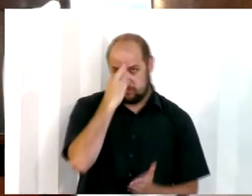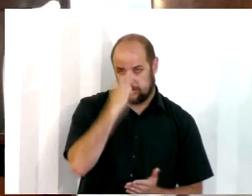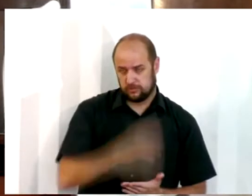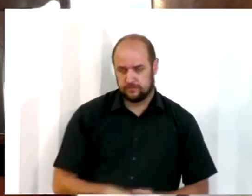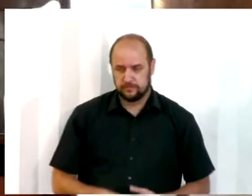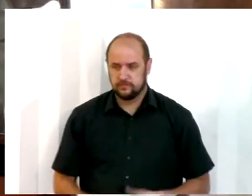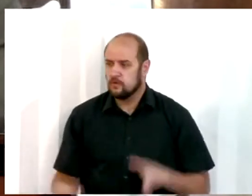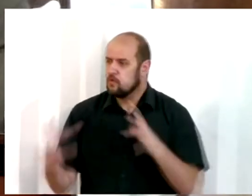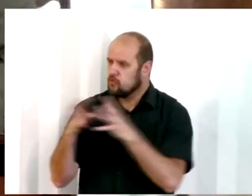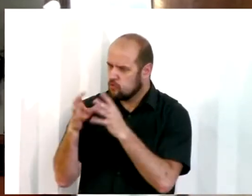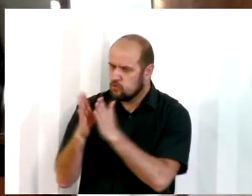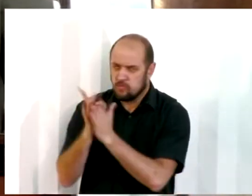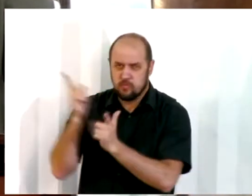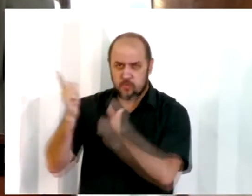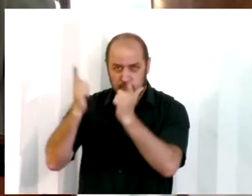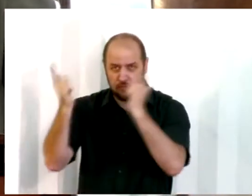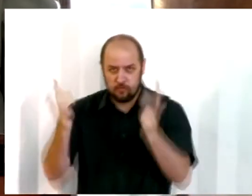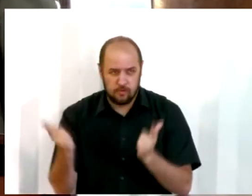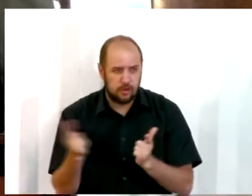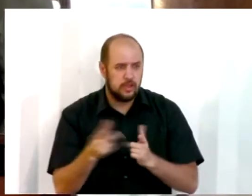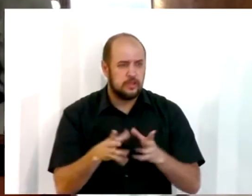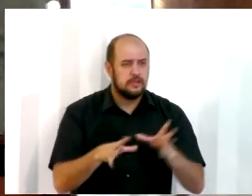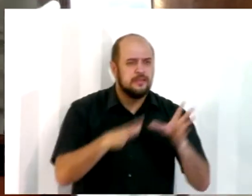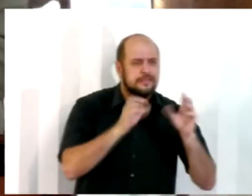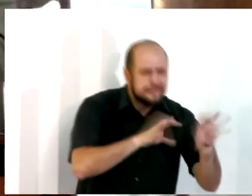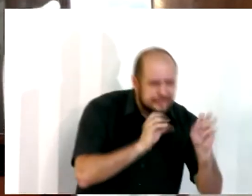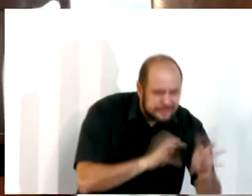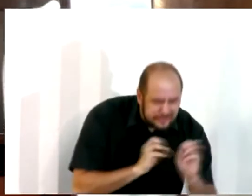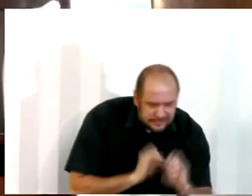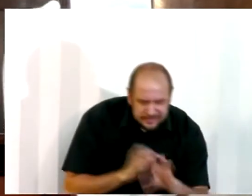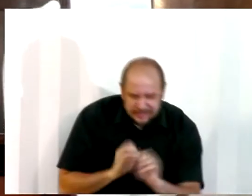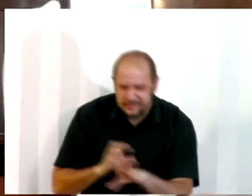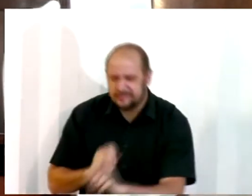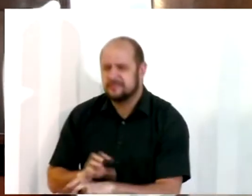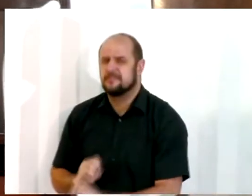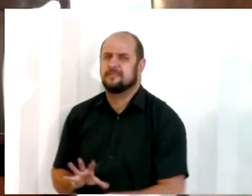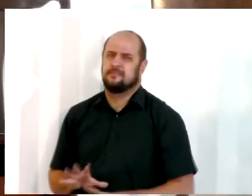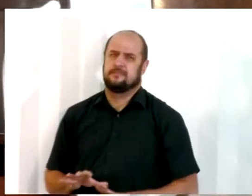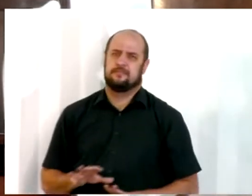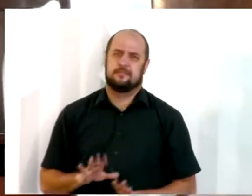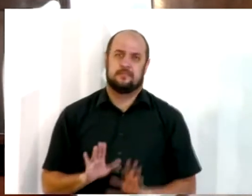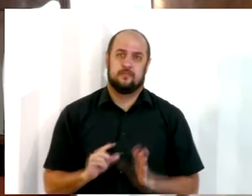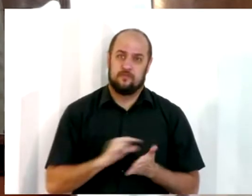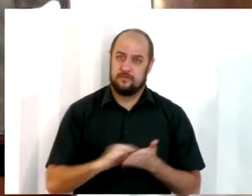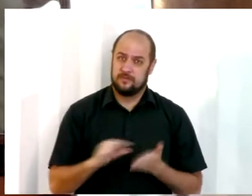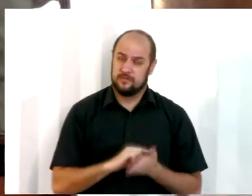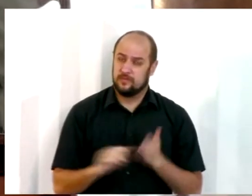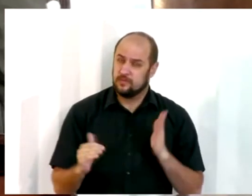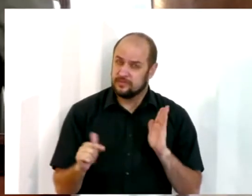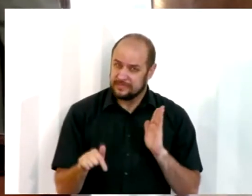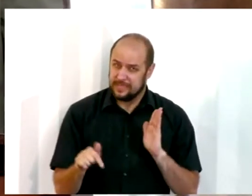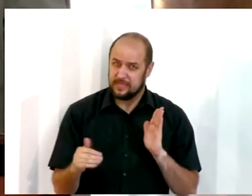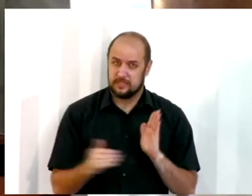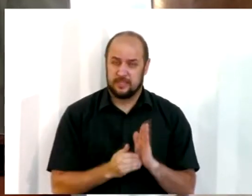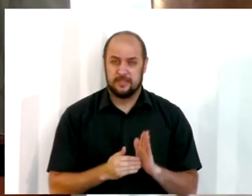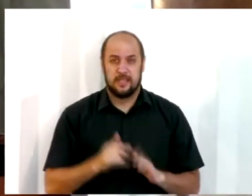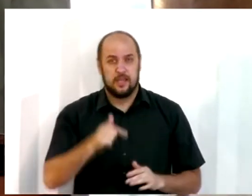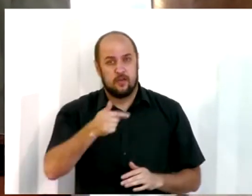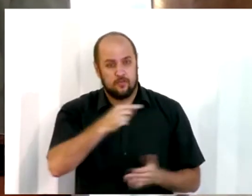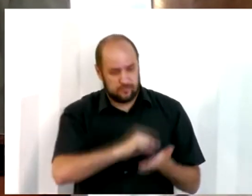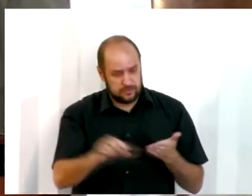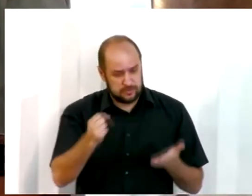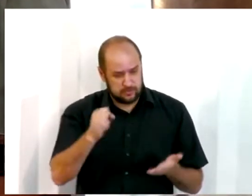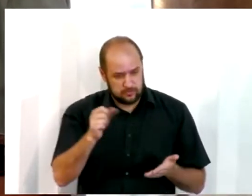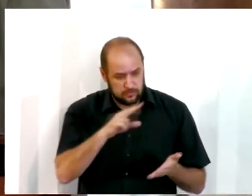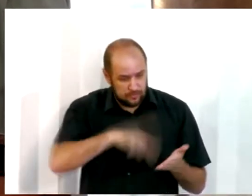levitas foram ensinando o povo, conforme está aqui no finalzinho do versículo 7 e entra no versículo 8, diz assim, vou ler